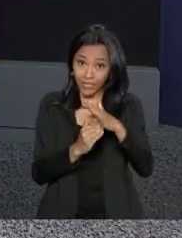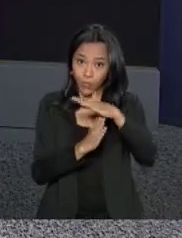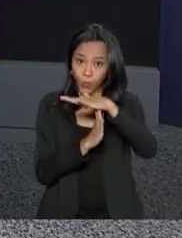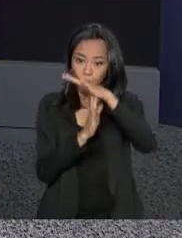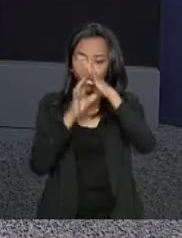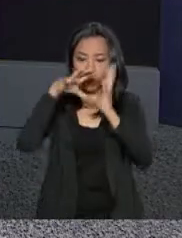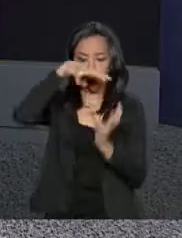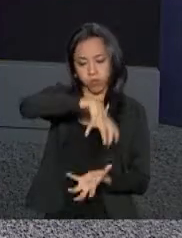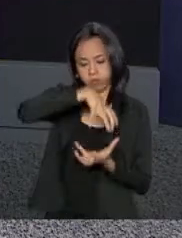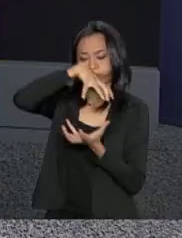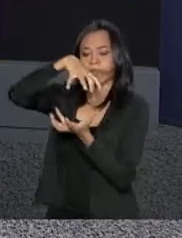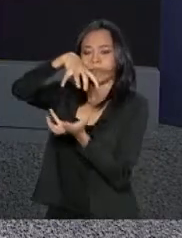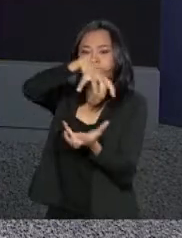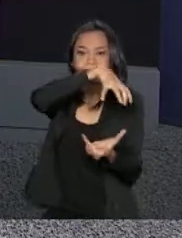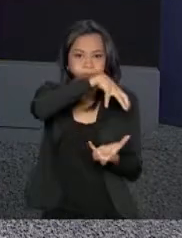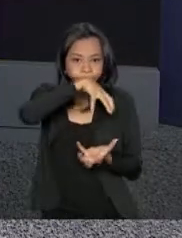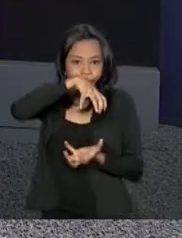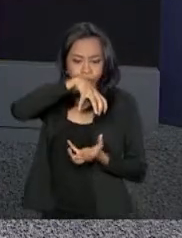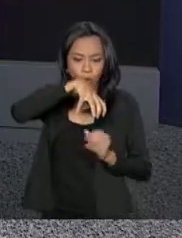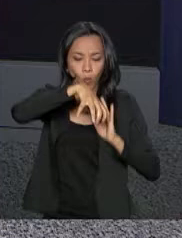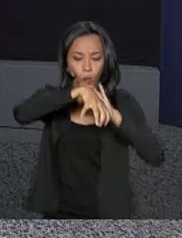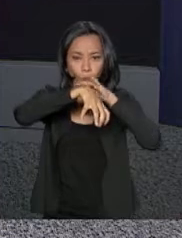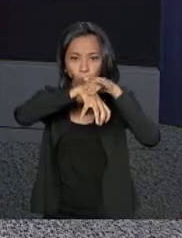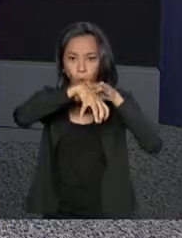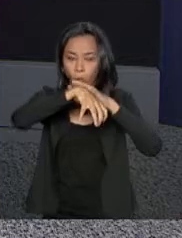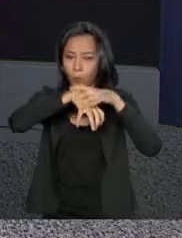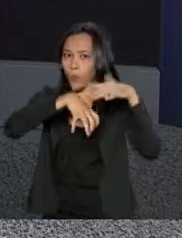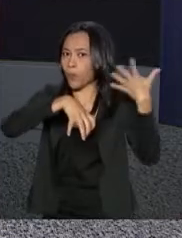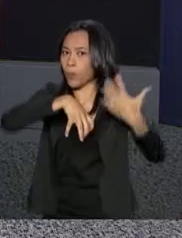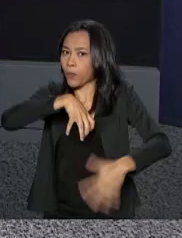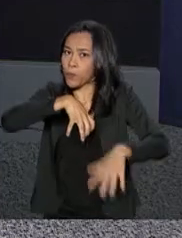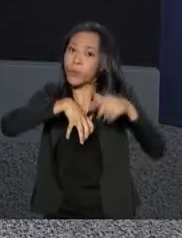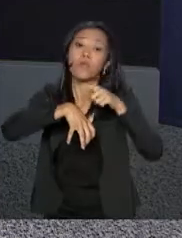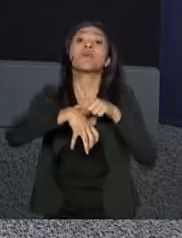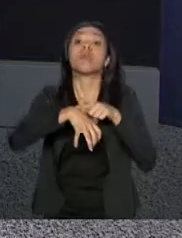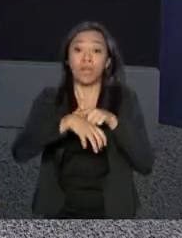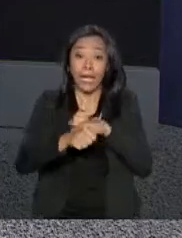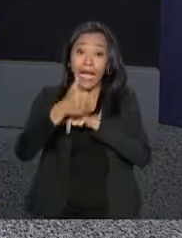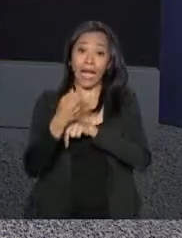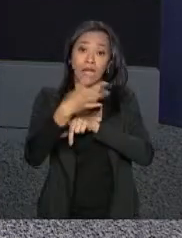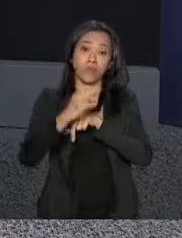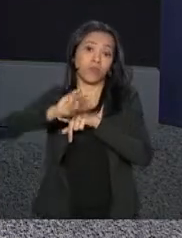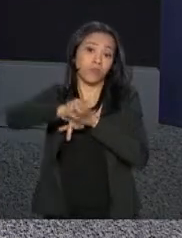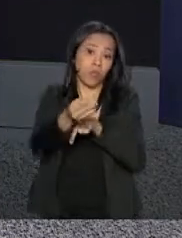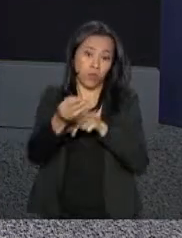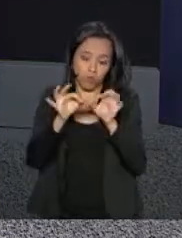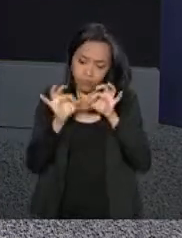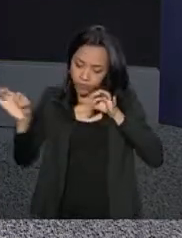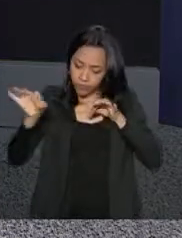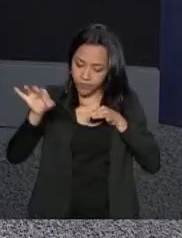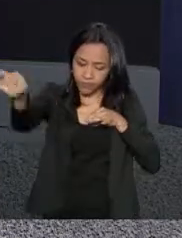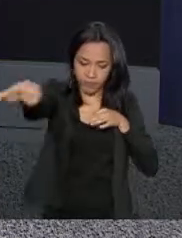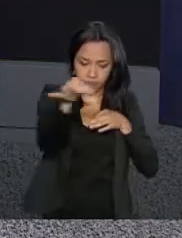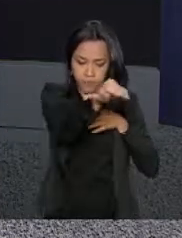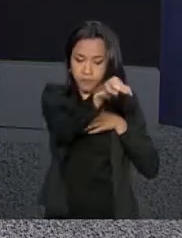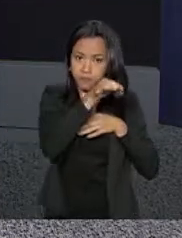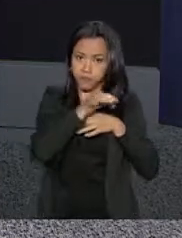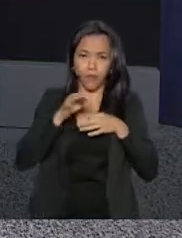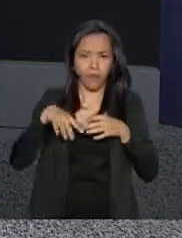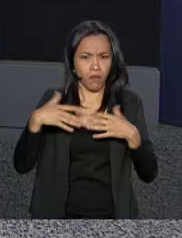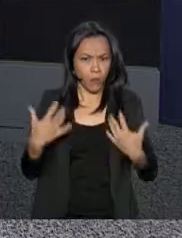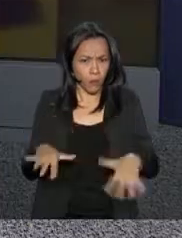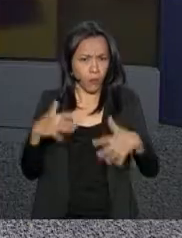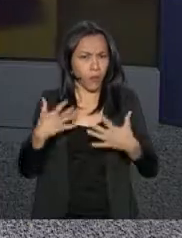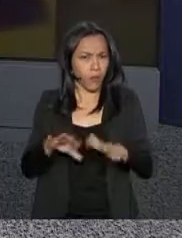Antártica. O continente fica no extremo sul da Terra e tem 14 milhões de quilômetros quadrados. Mais de uma vez e